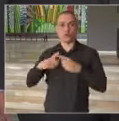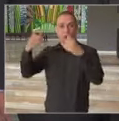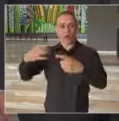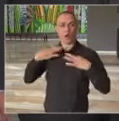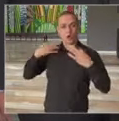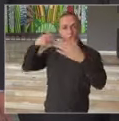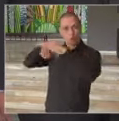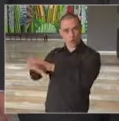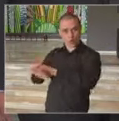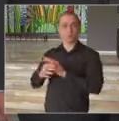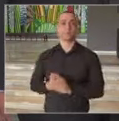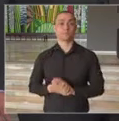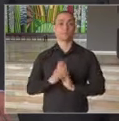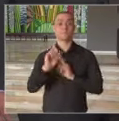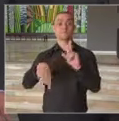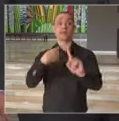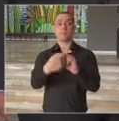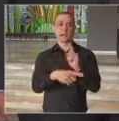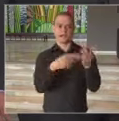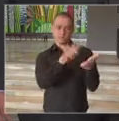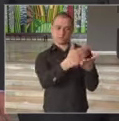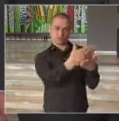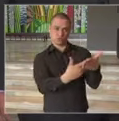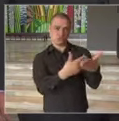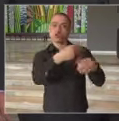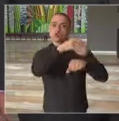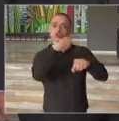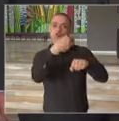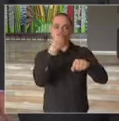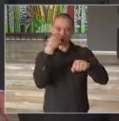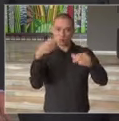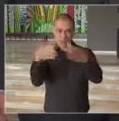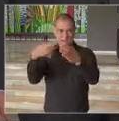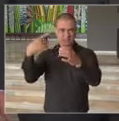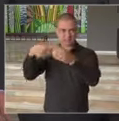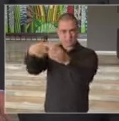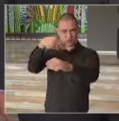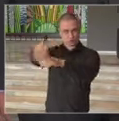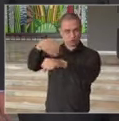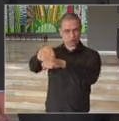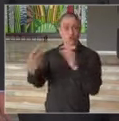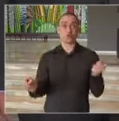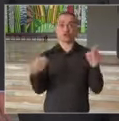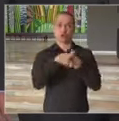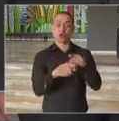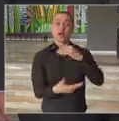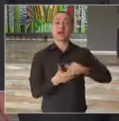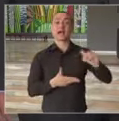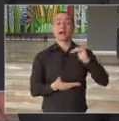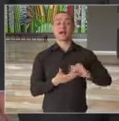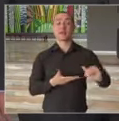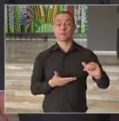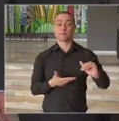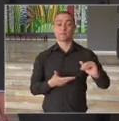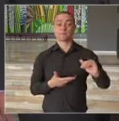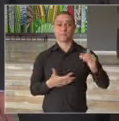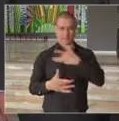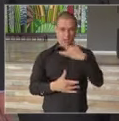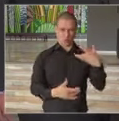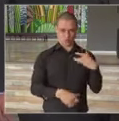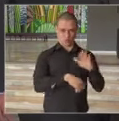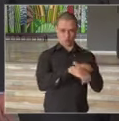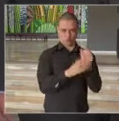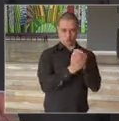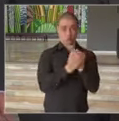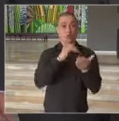Acompanha um manual orientativo para implantação elaborado em parceria com a Secretaria da Saúde,